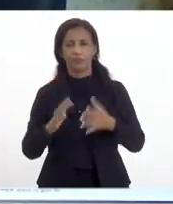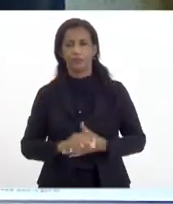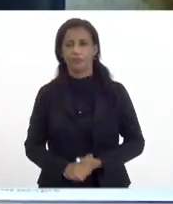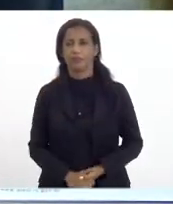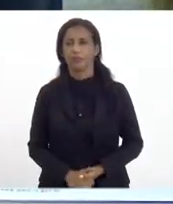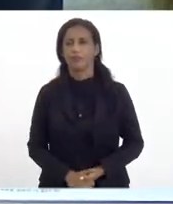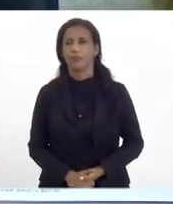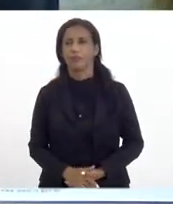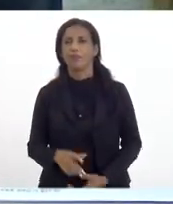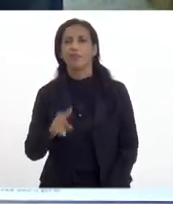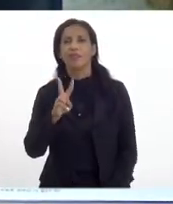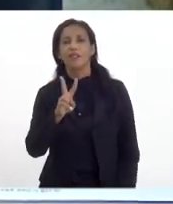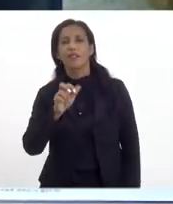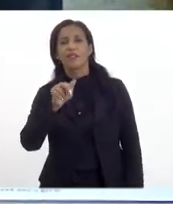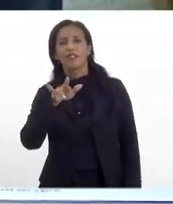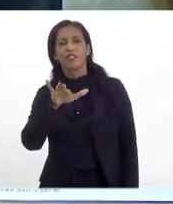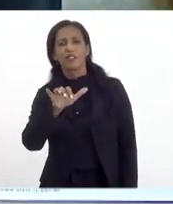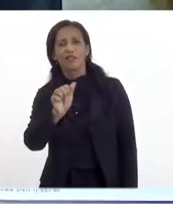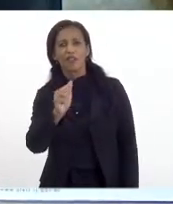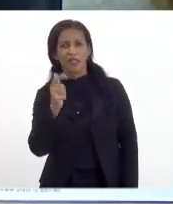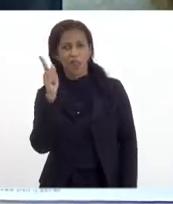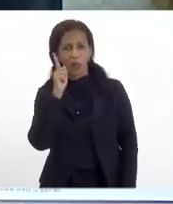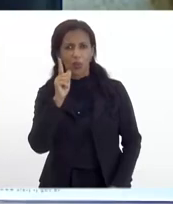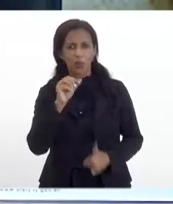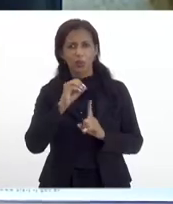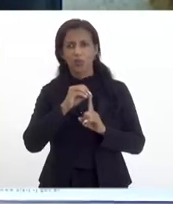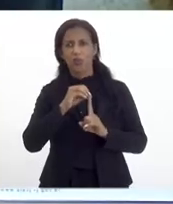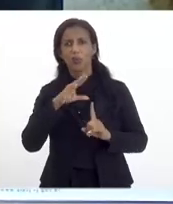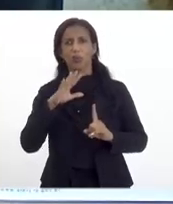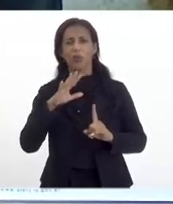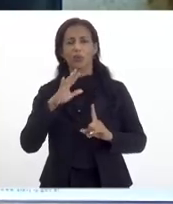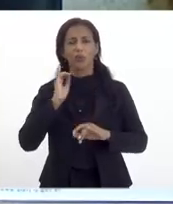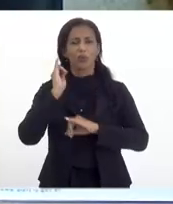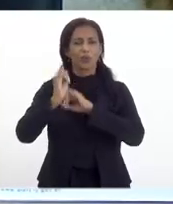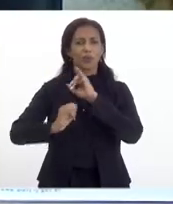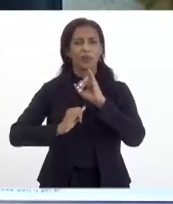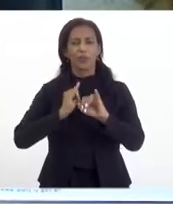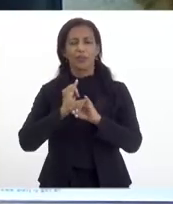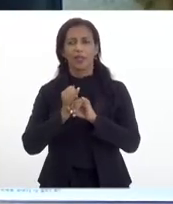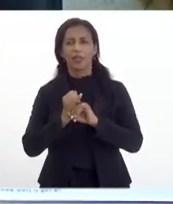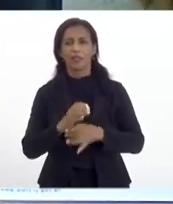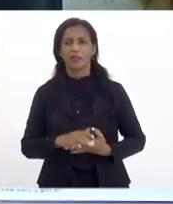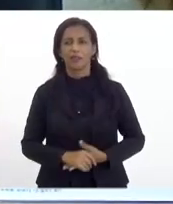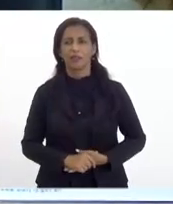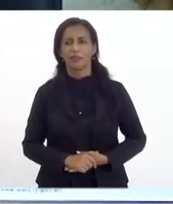Saber da professora Vânia, se ela já restabeleceu aí a ligação.